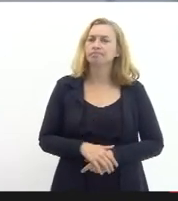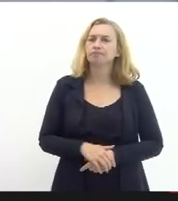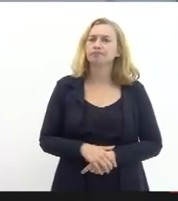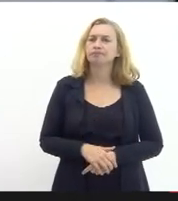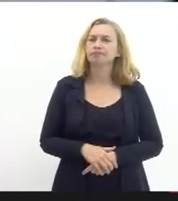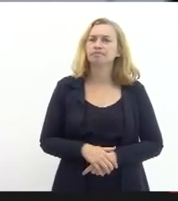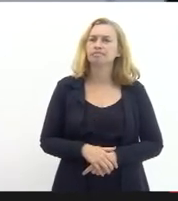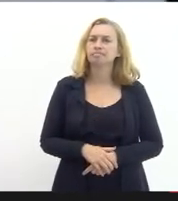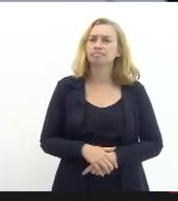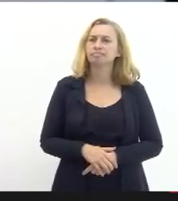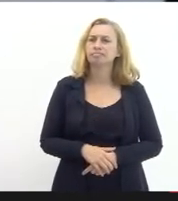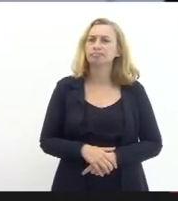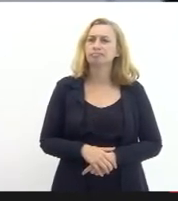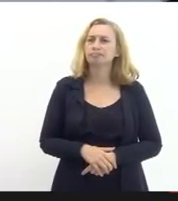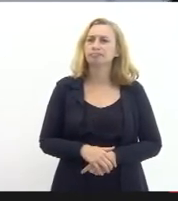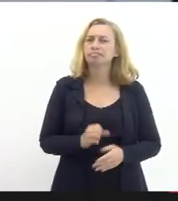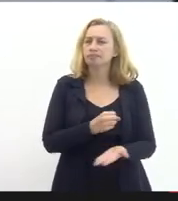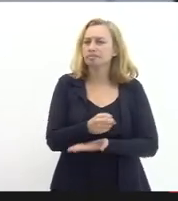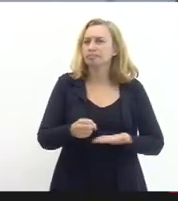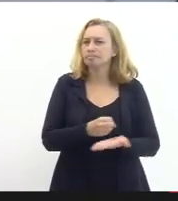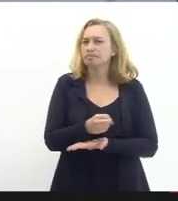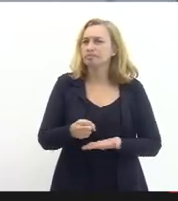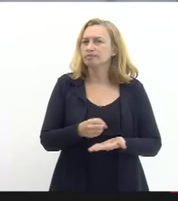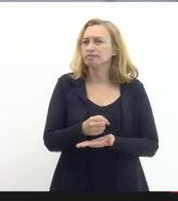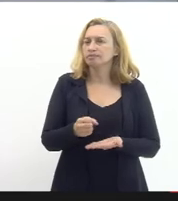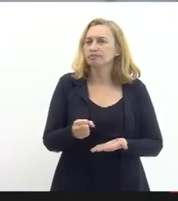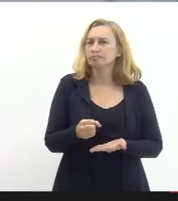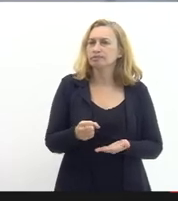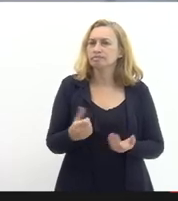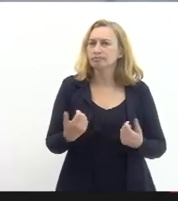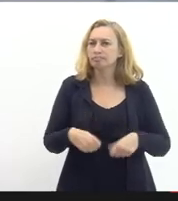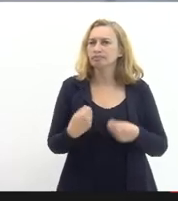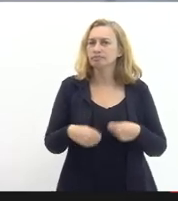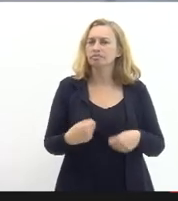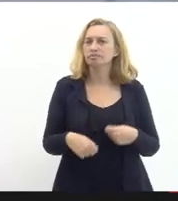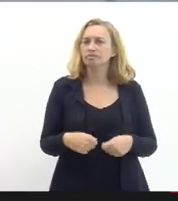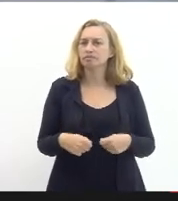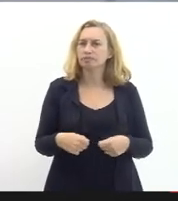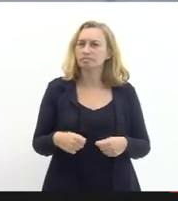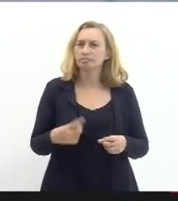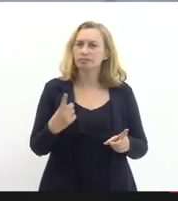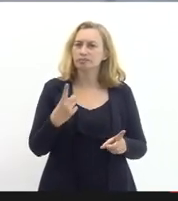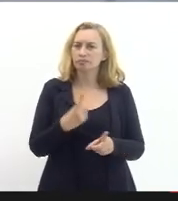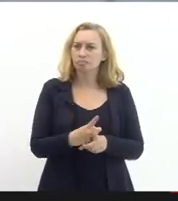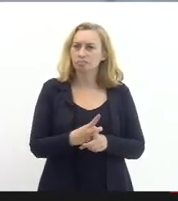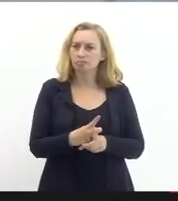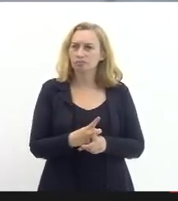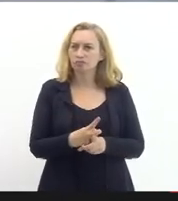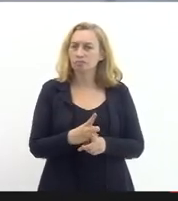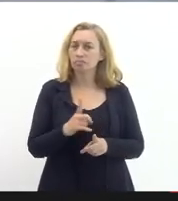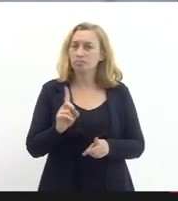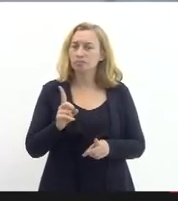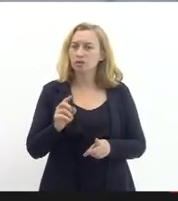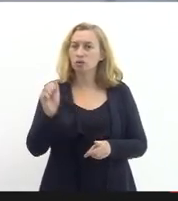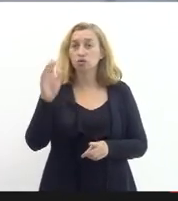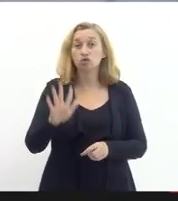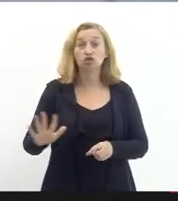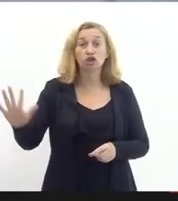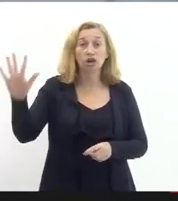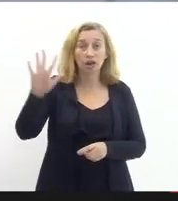tenha se baseado naquela carência efetivamente descoberta e não na vacância total